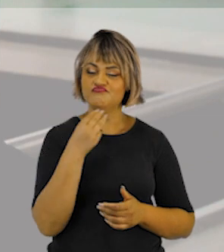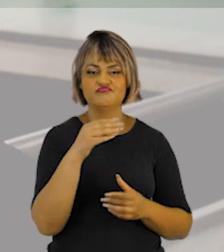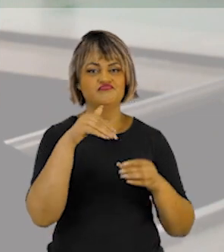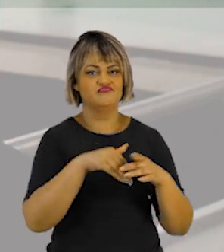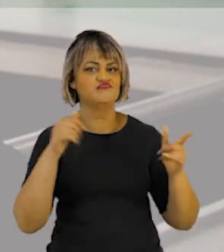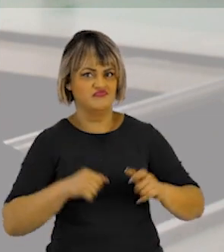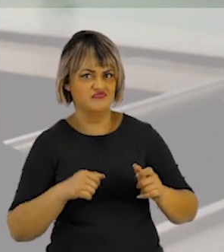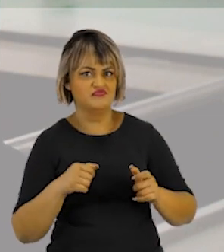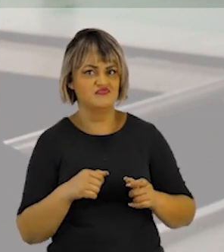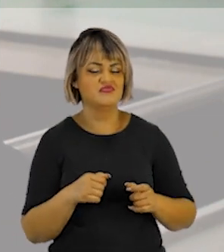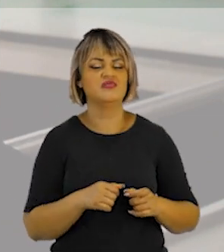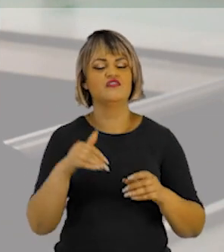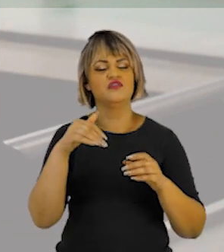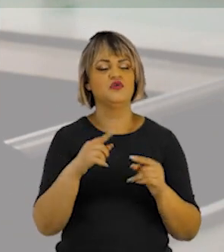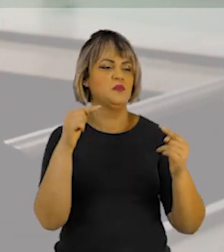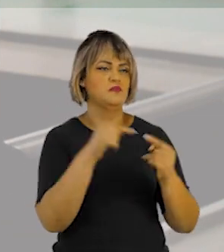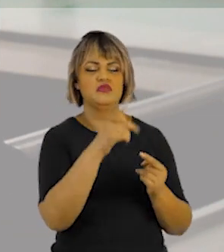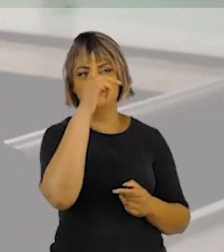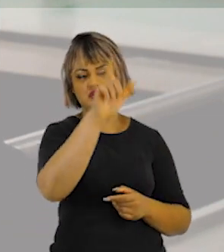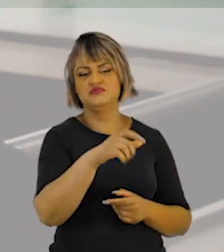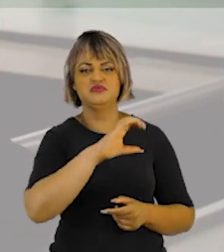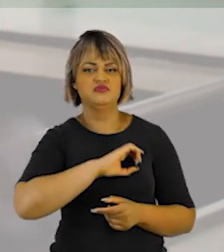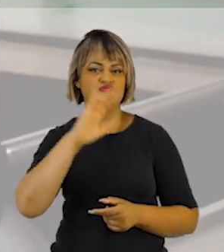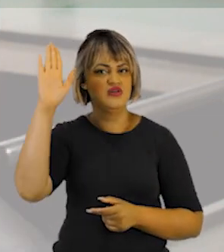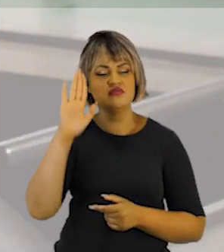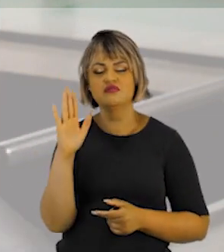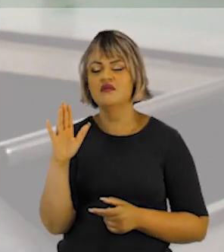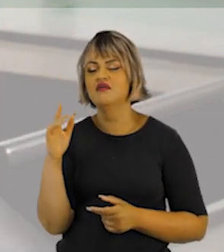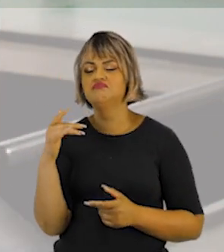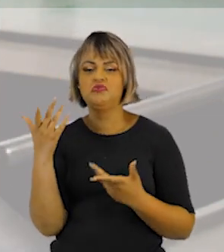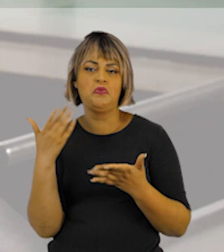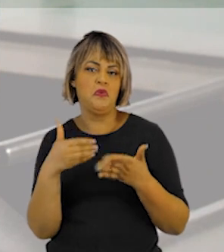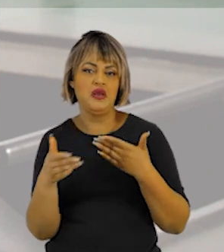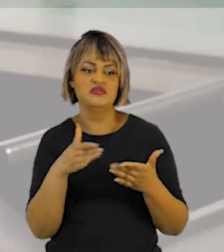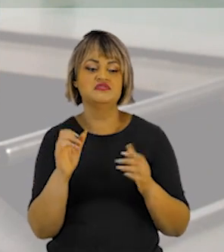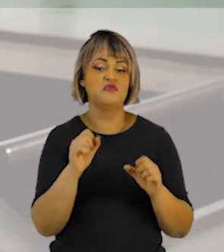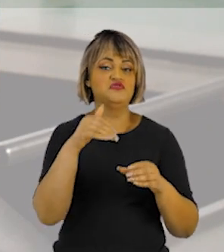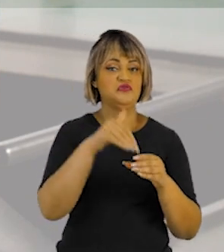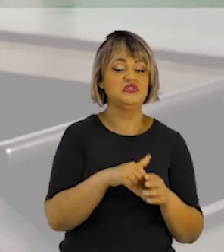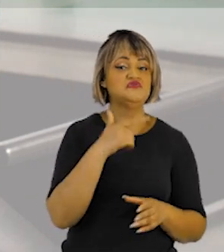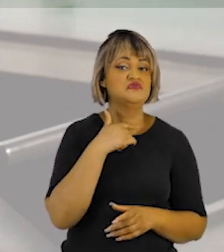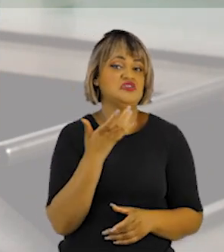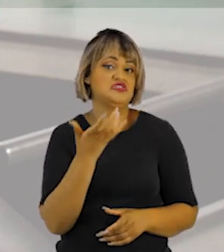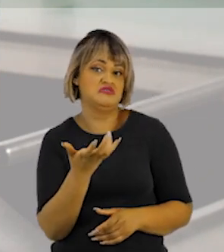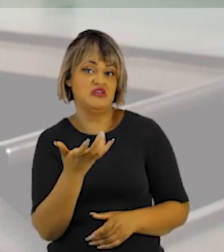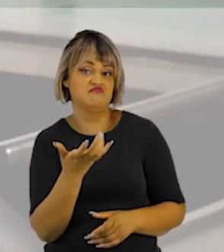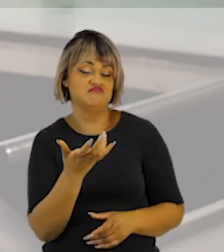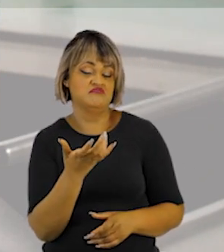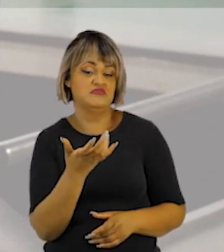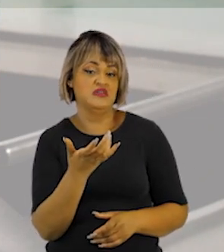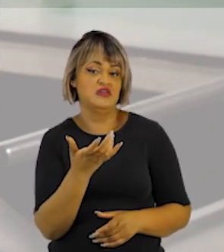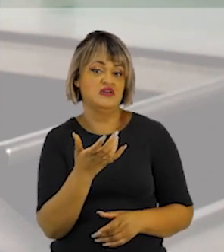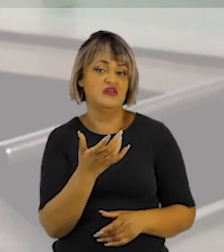votos válidos. 1 milhão de votos que foram dados a algum candidato ou a alguma legenda, porque você pode votar se quiser, se você não tiver um